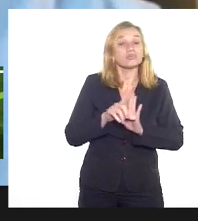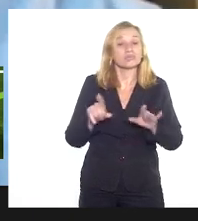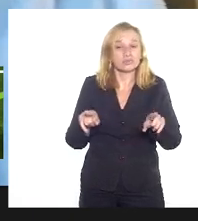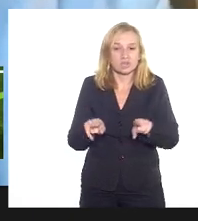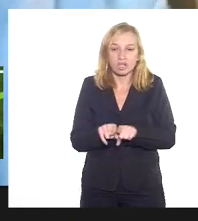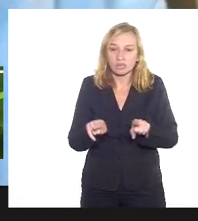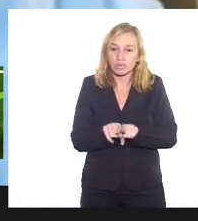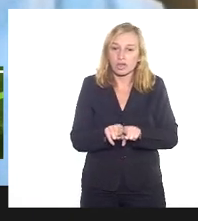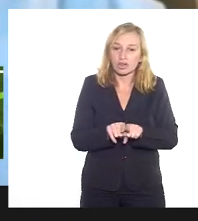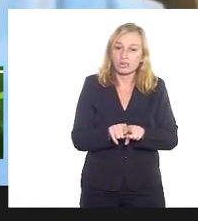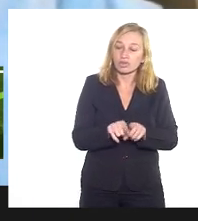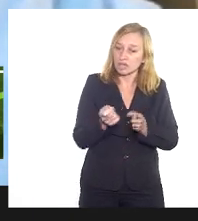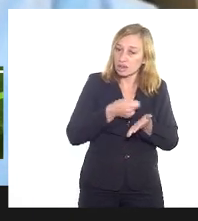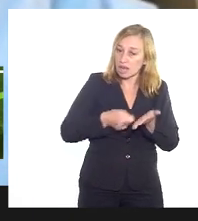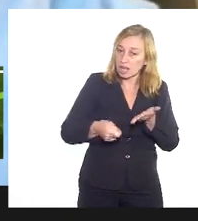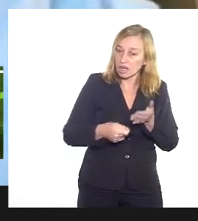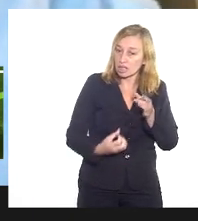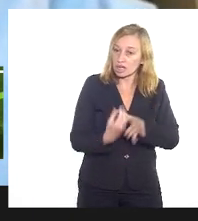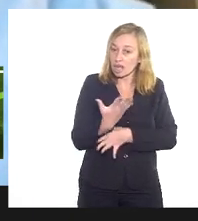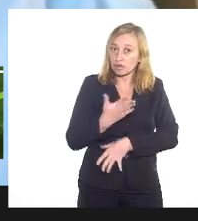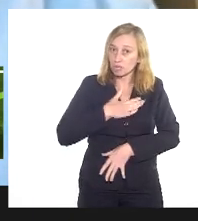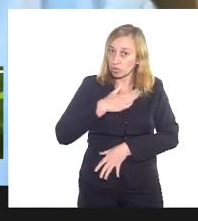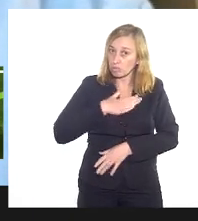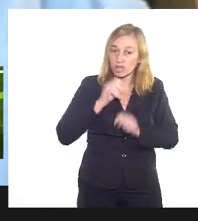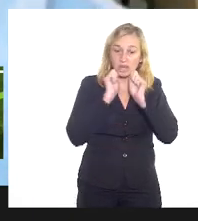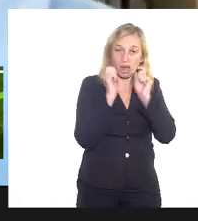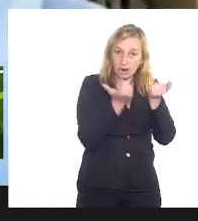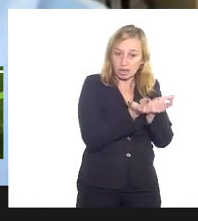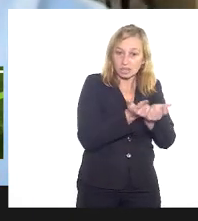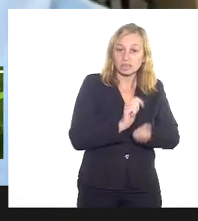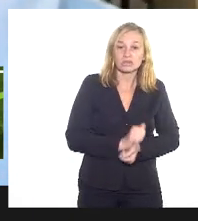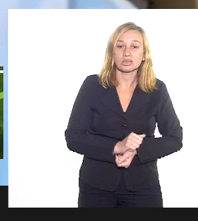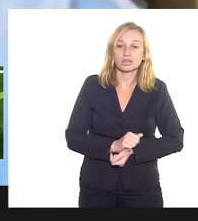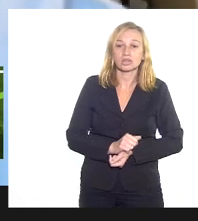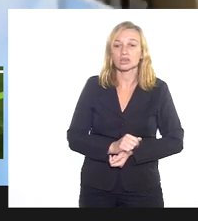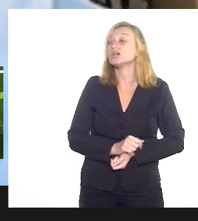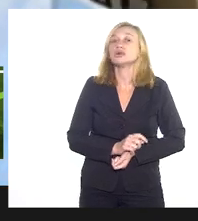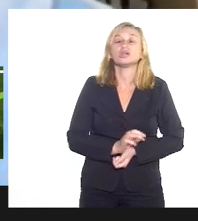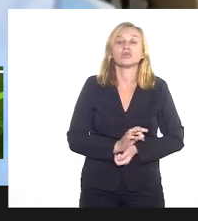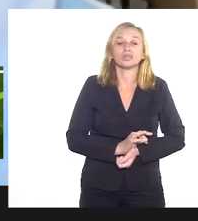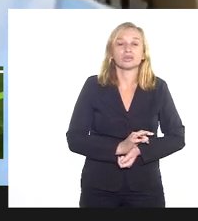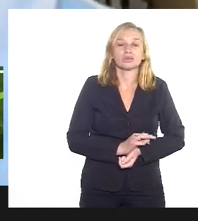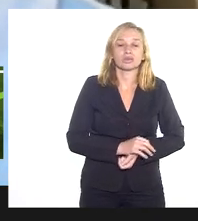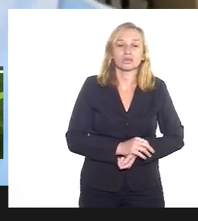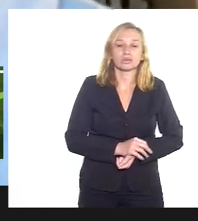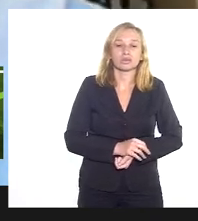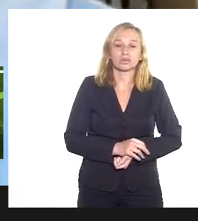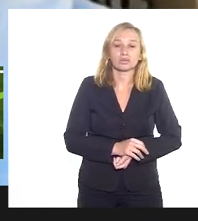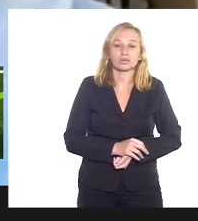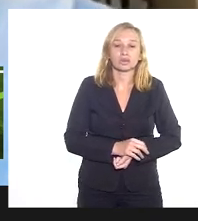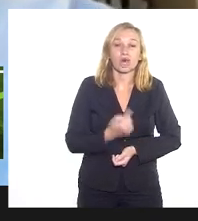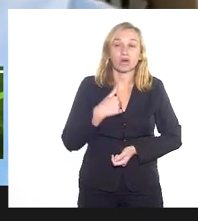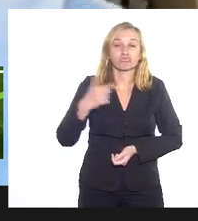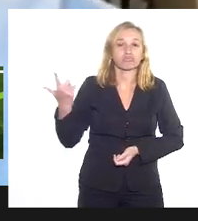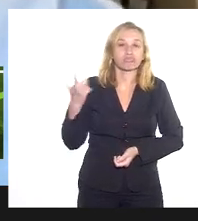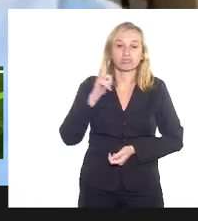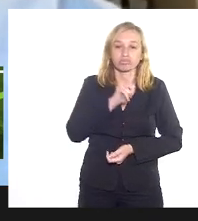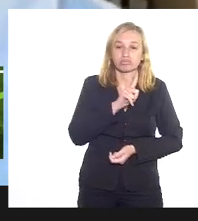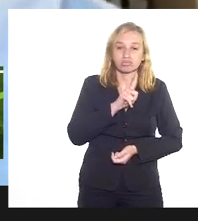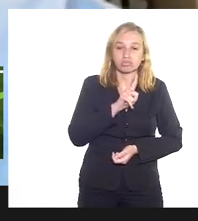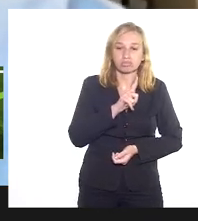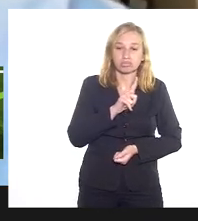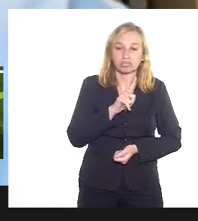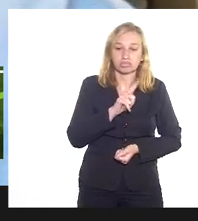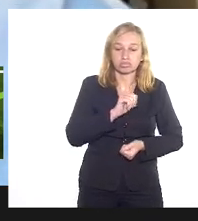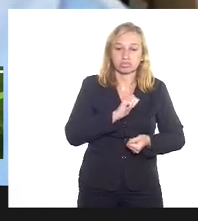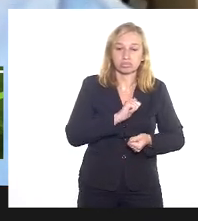criada por mim aí na Assembleia Legislativa. Junto com a DECRAT. Quando eu consegui implantar a DECRAT,